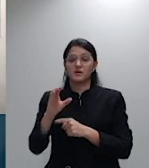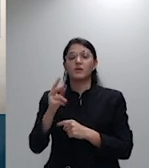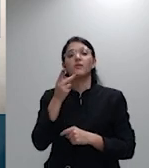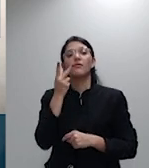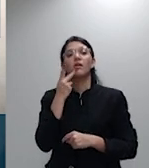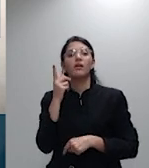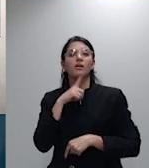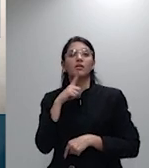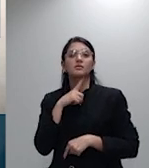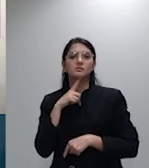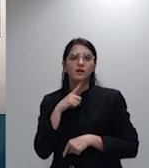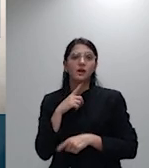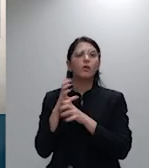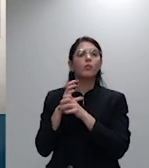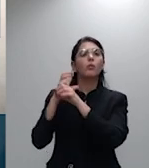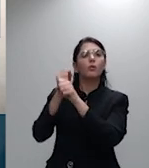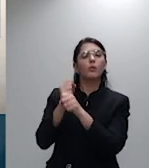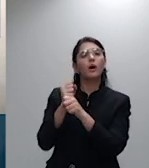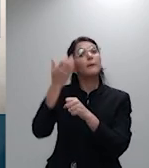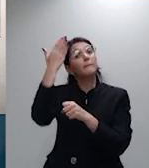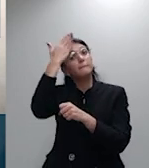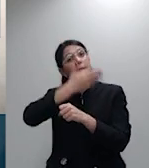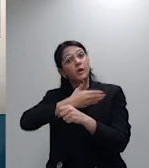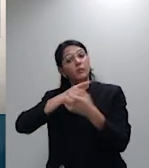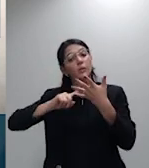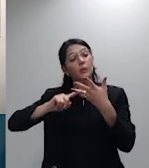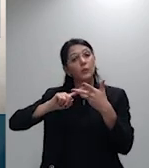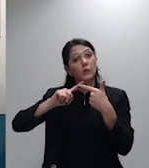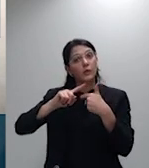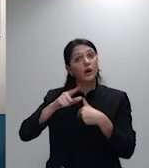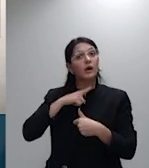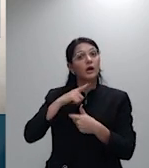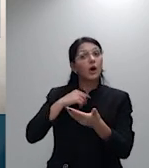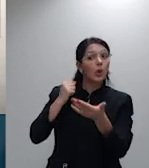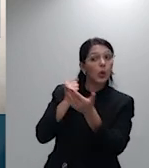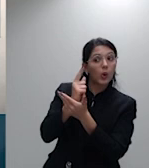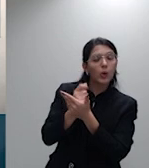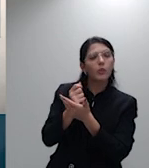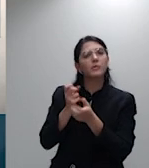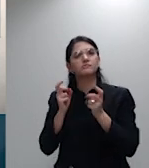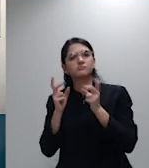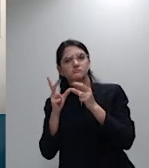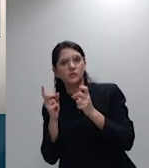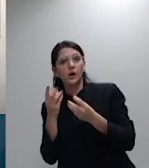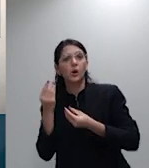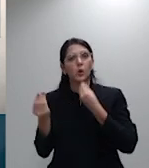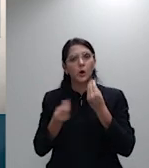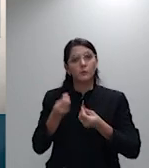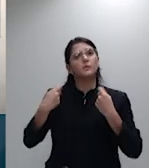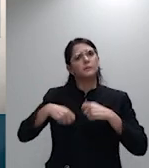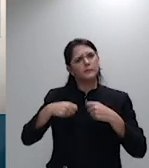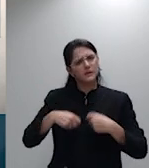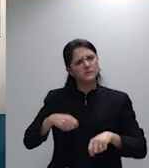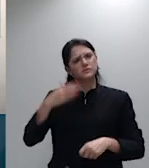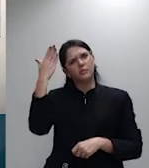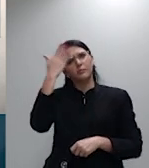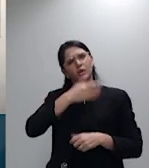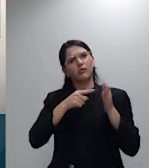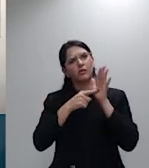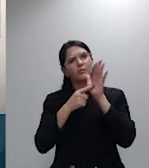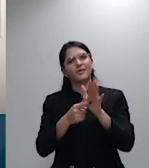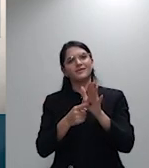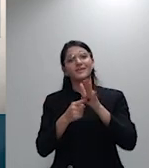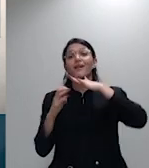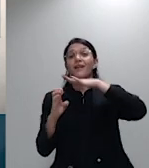dinâmica da prova e bem como a gente está em uma relação de consumo é claro que o ônus da prova tem que ser da operadora é a operadora que elabora a nota técnica de